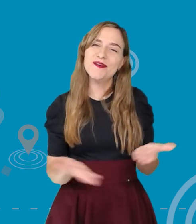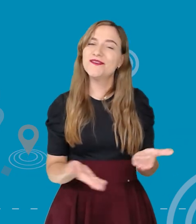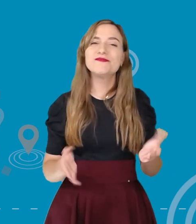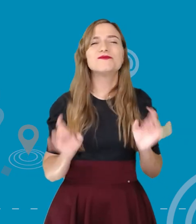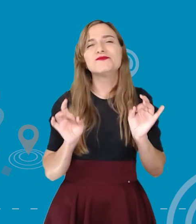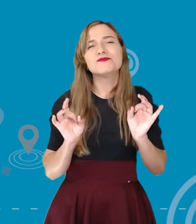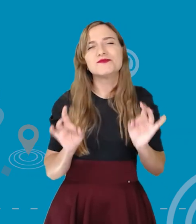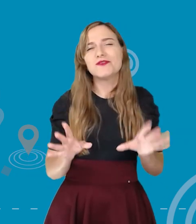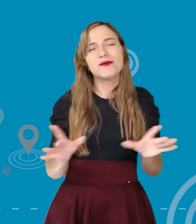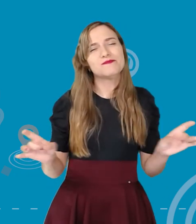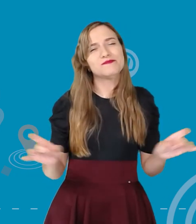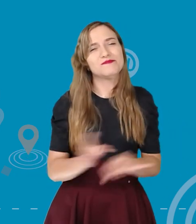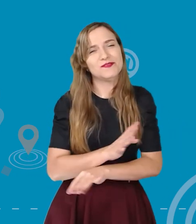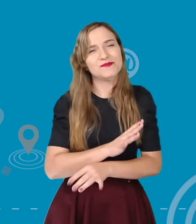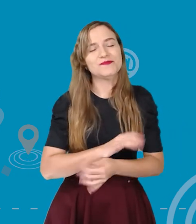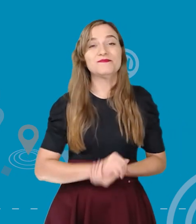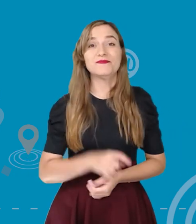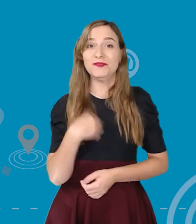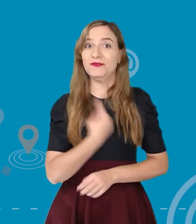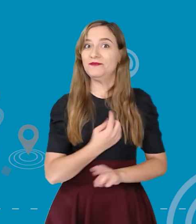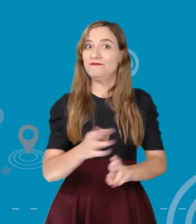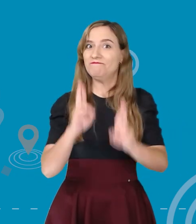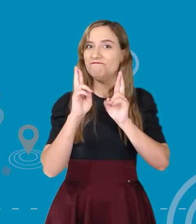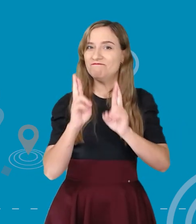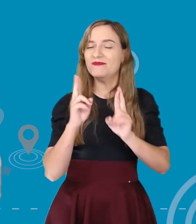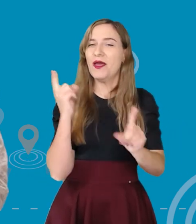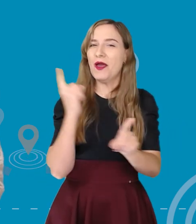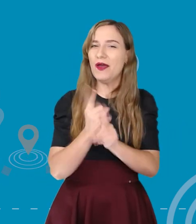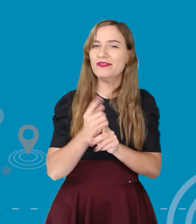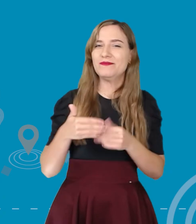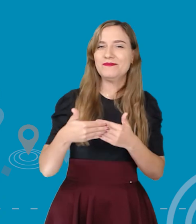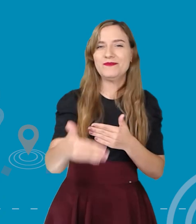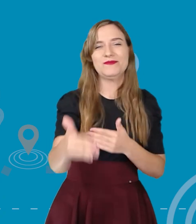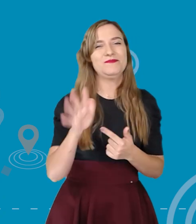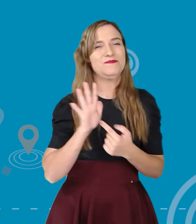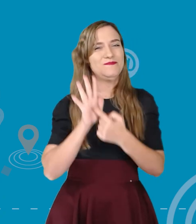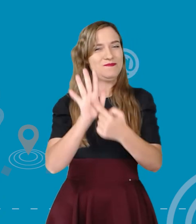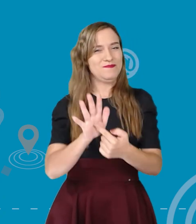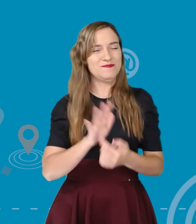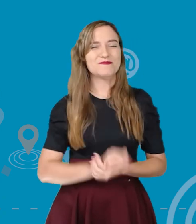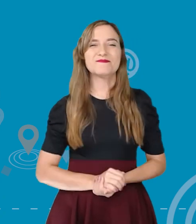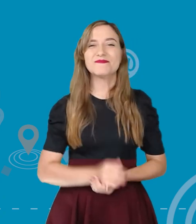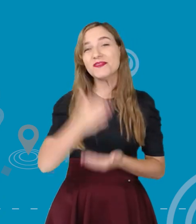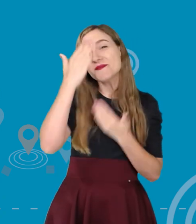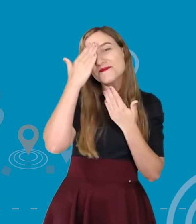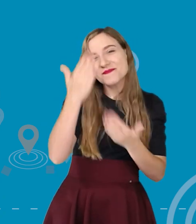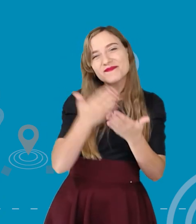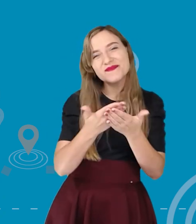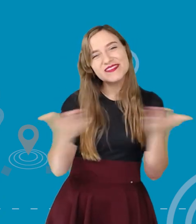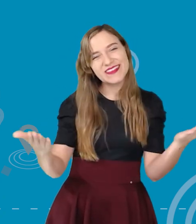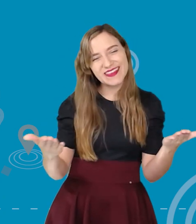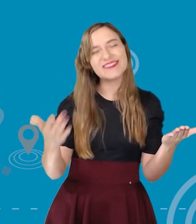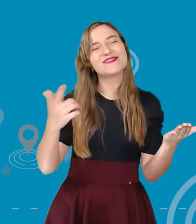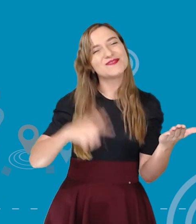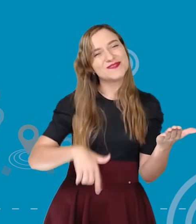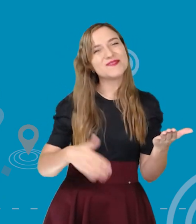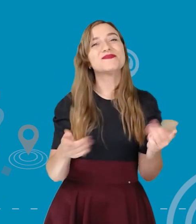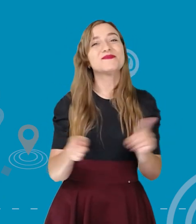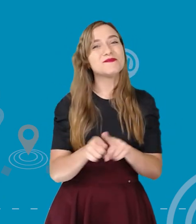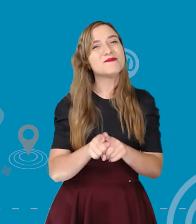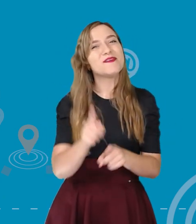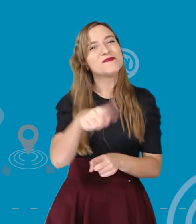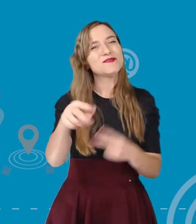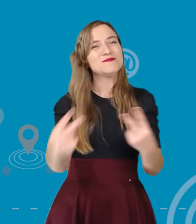por hoje, gente, por hoje é só. Esperamos você no nosso próximo programa. Obrigada mais uma